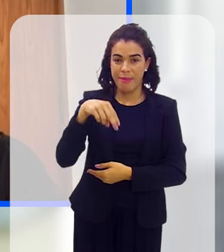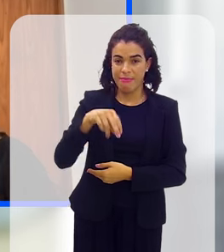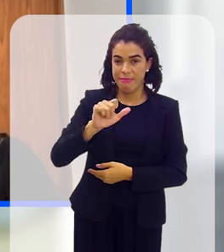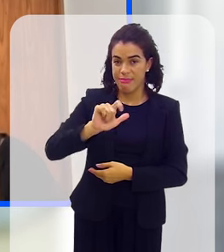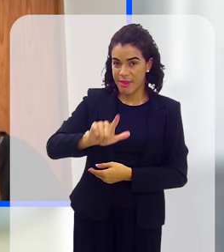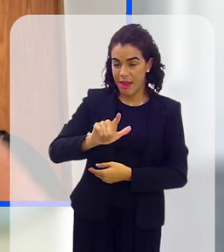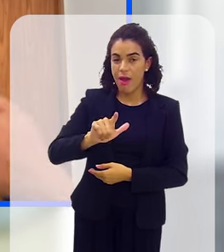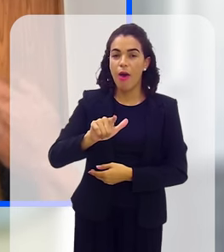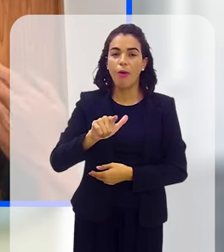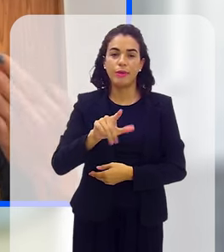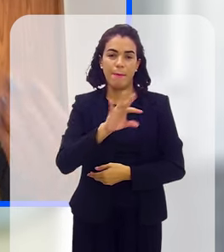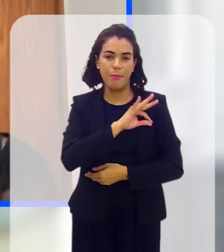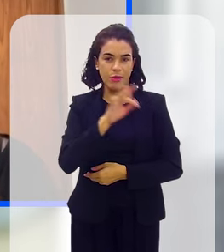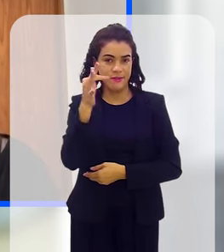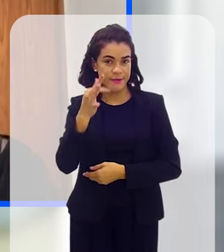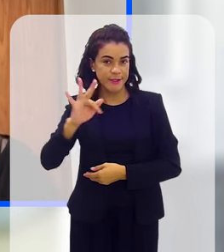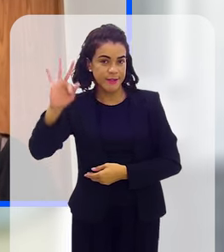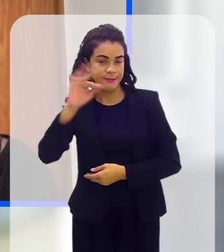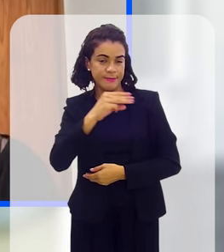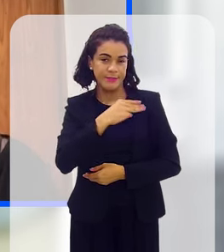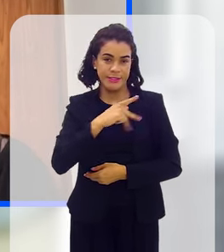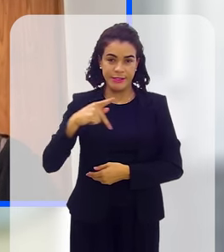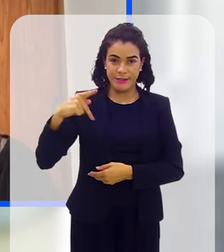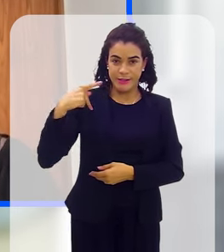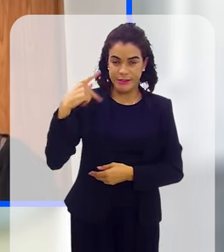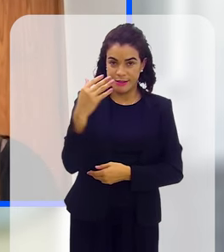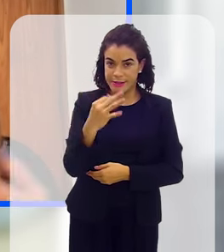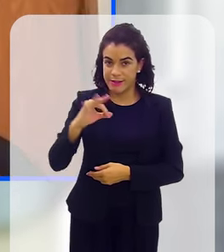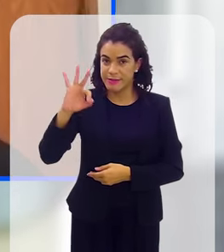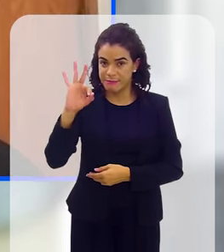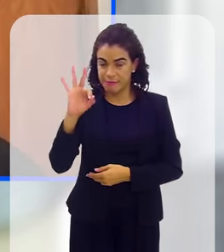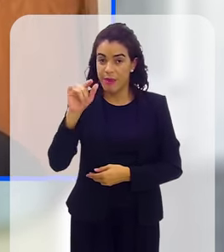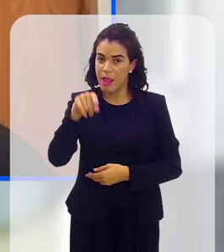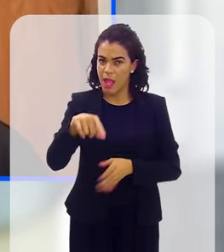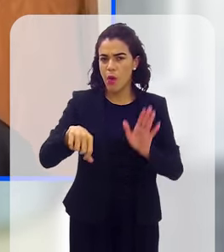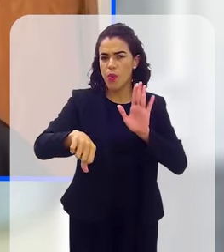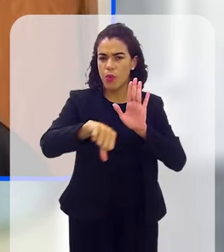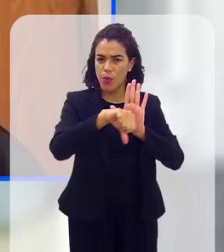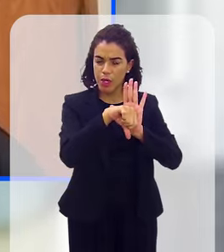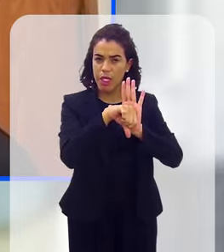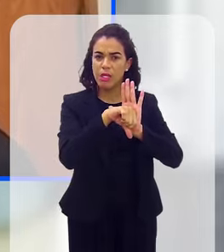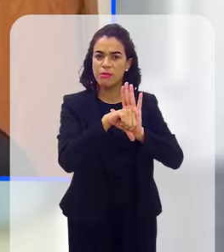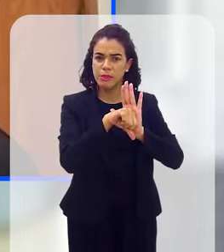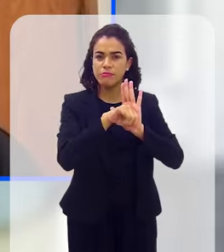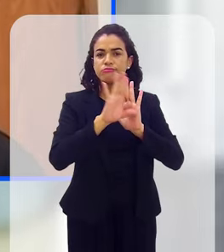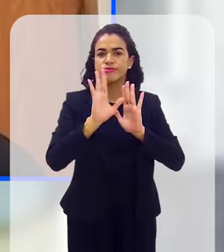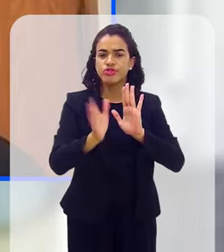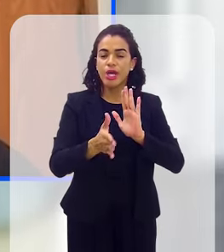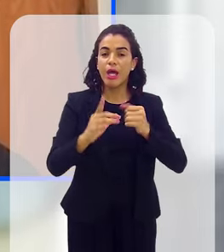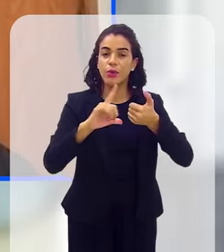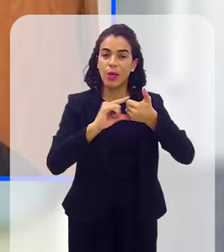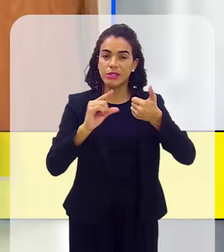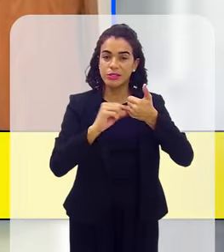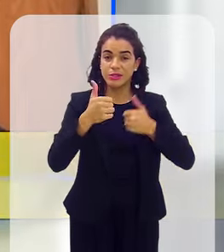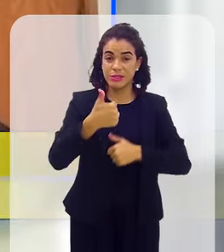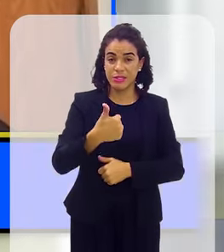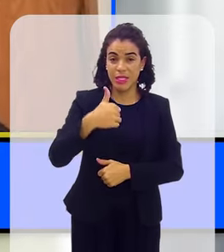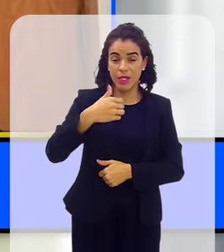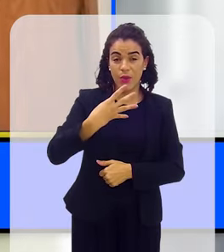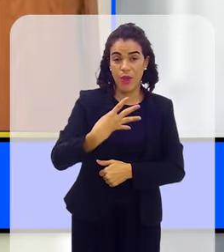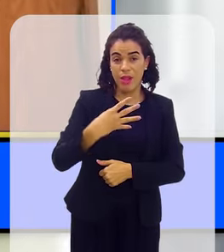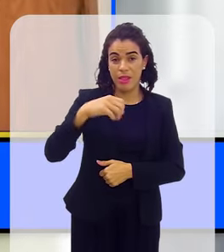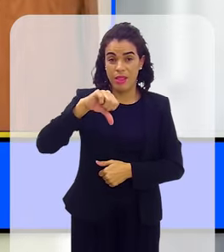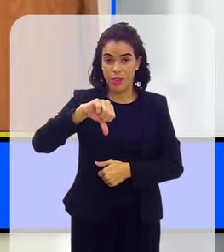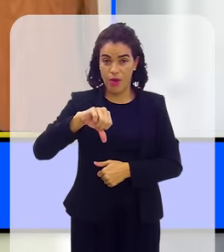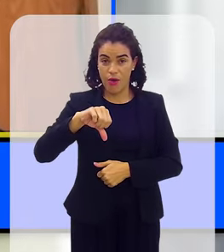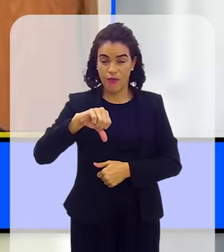a ser da Polícia Federal, do Ministério Público Federal. É um crime que vem prescrito no artigo 149 do Código